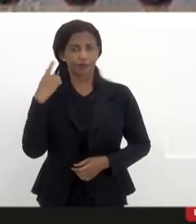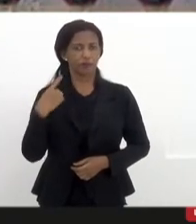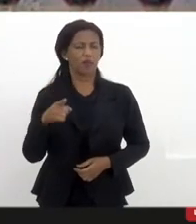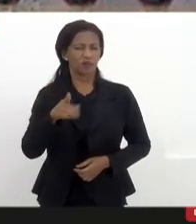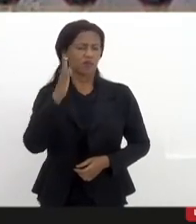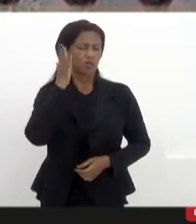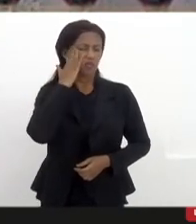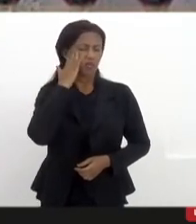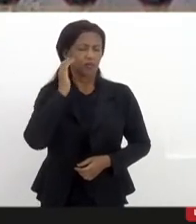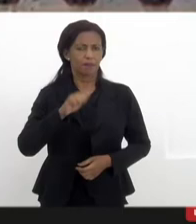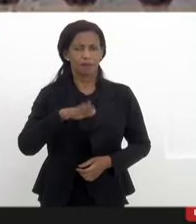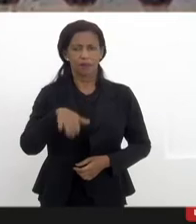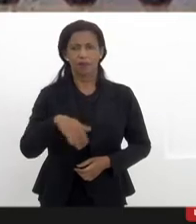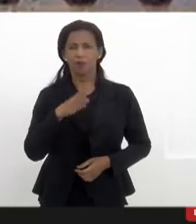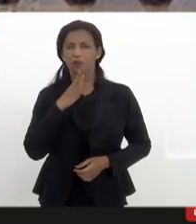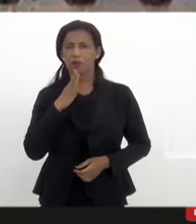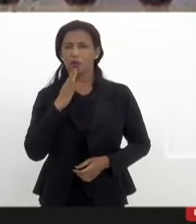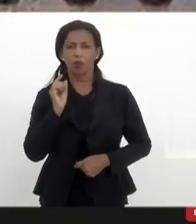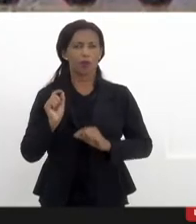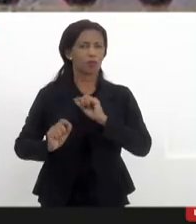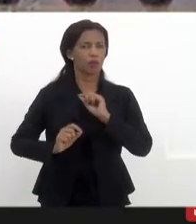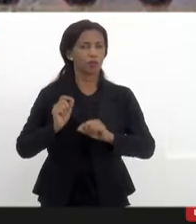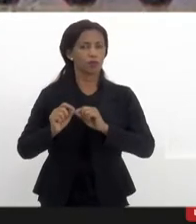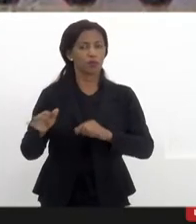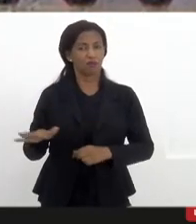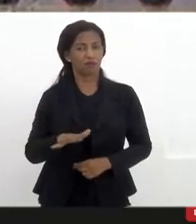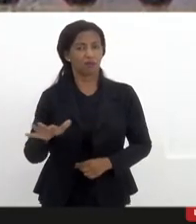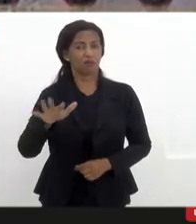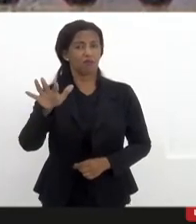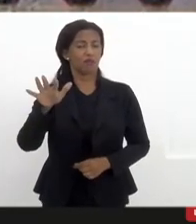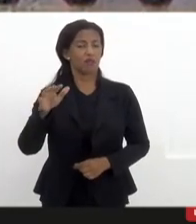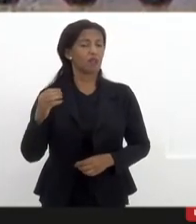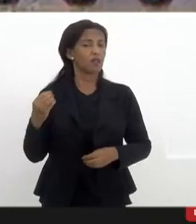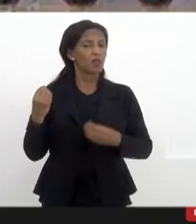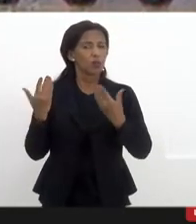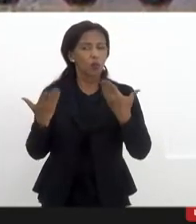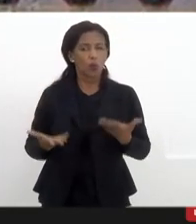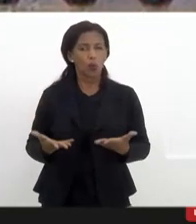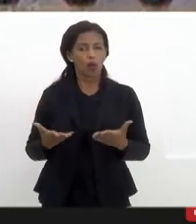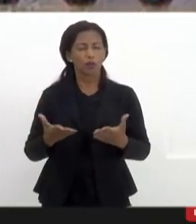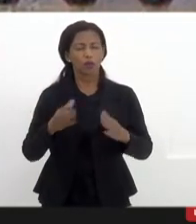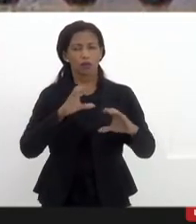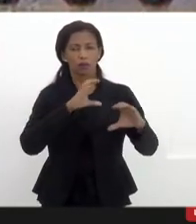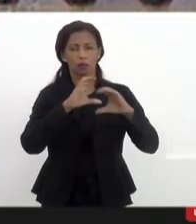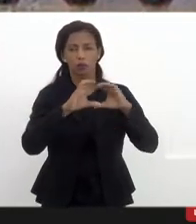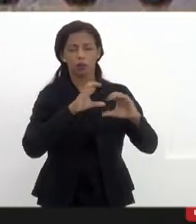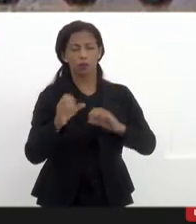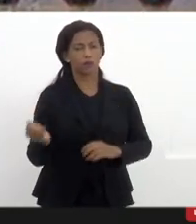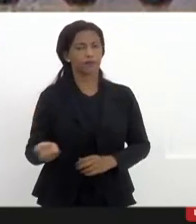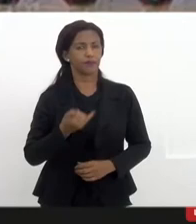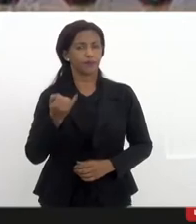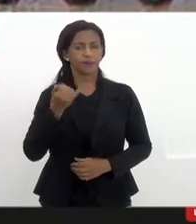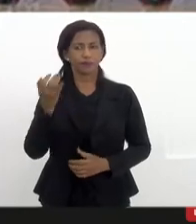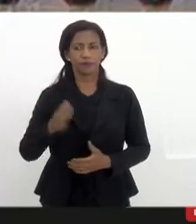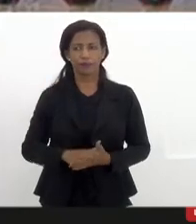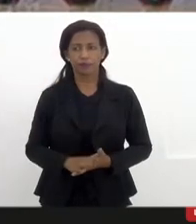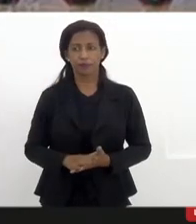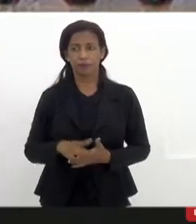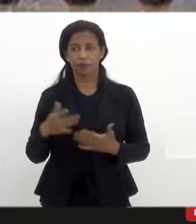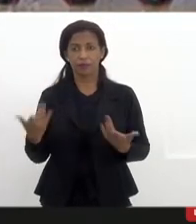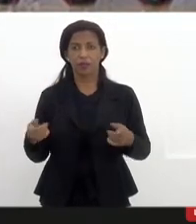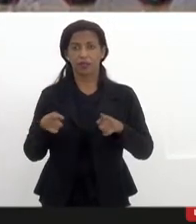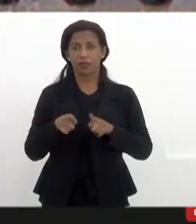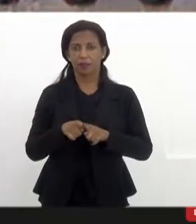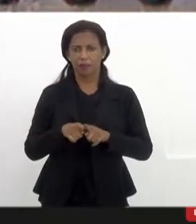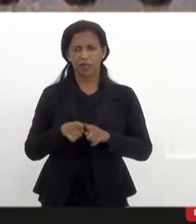bem, você conhece também o que são as nossas favelas e o quanto essas mídias são importantes, então, inclusive